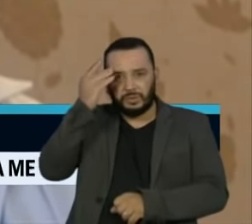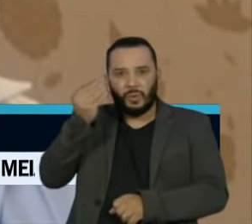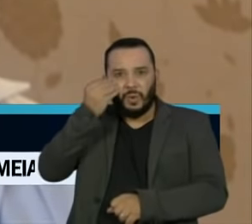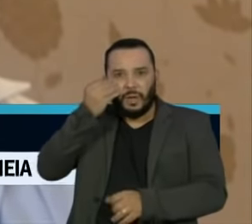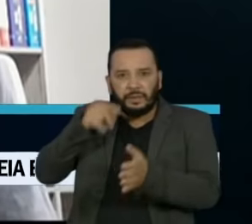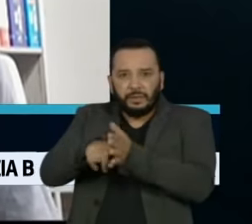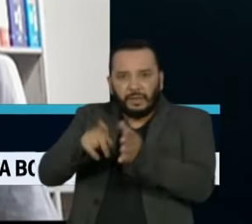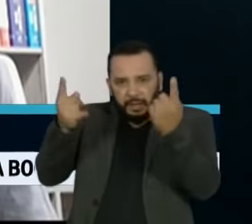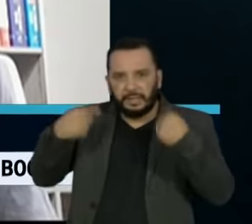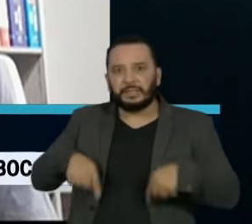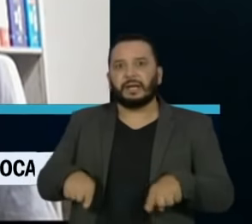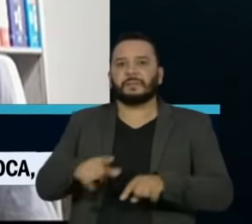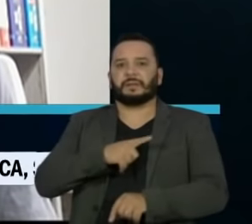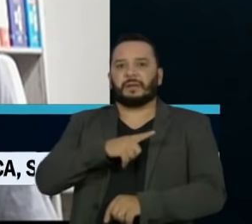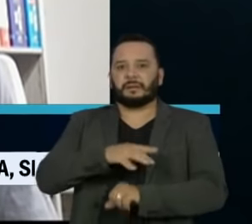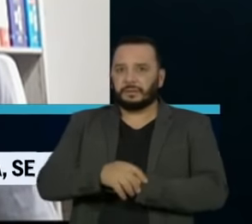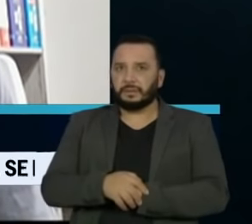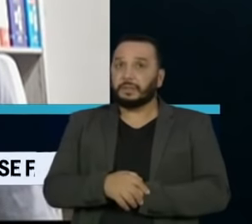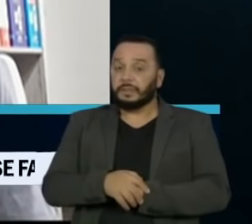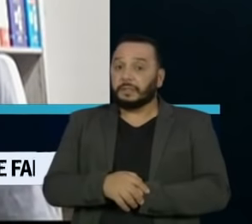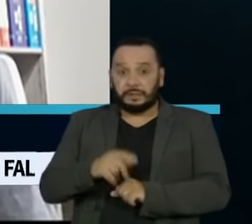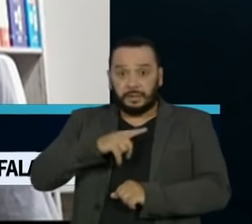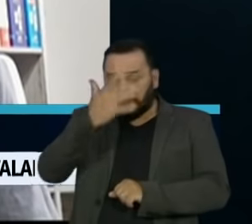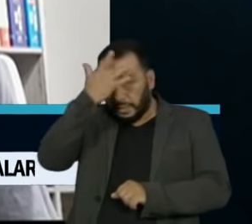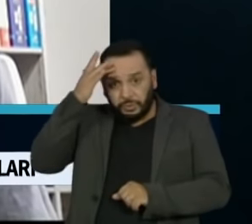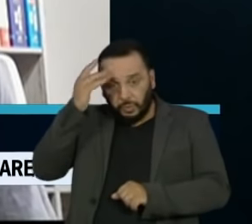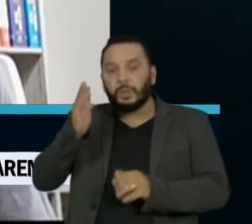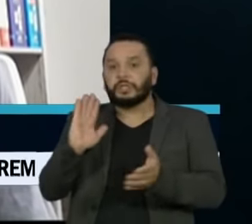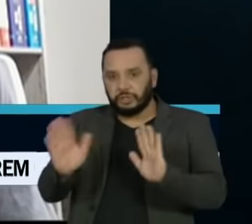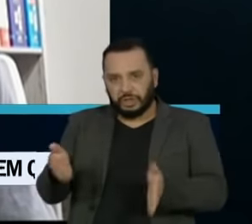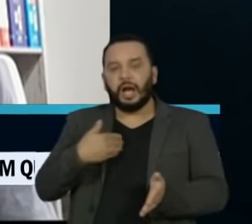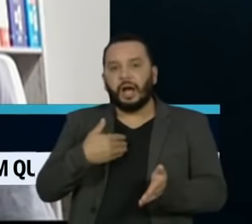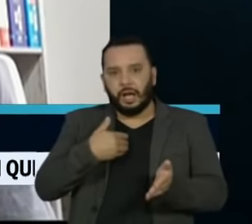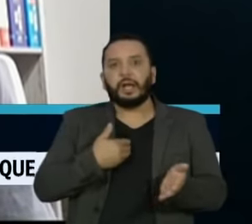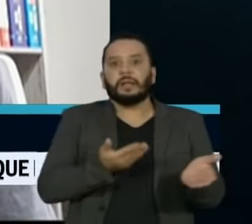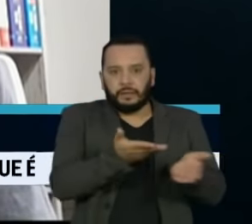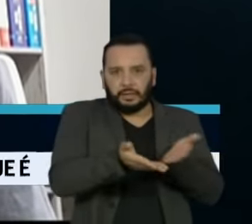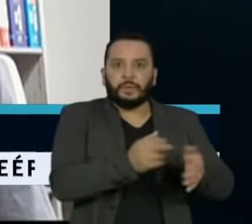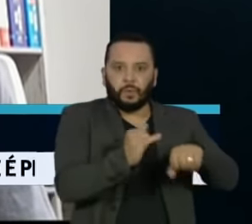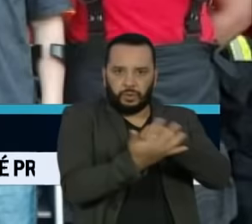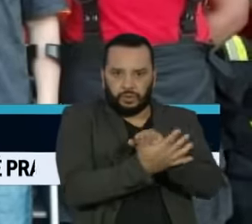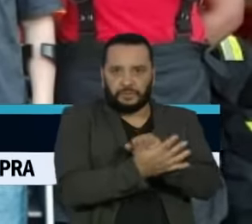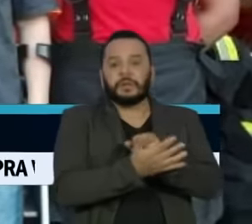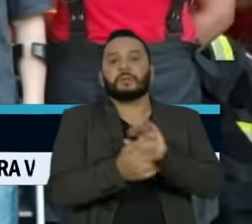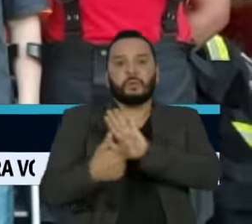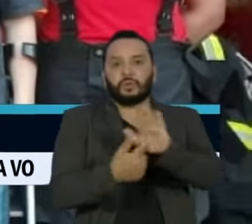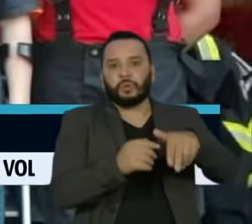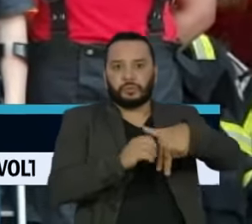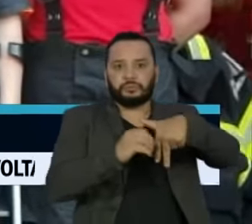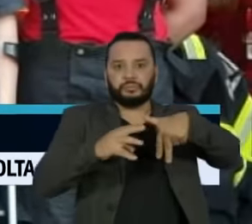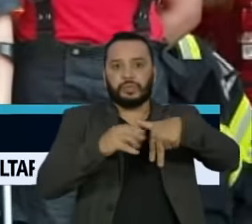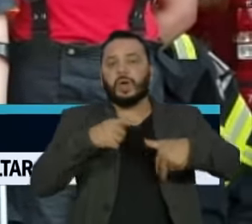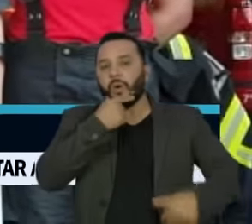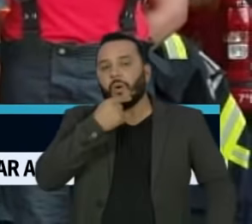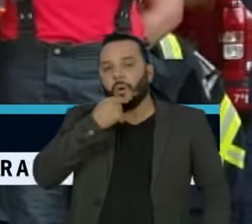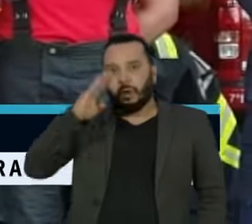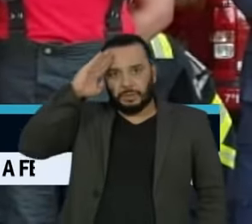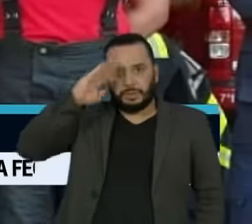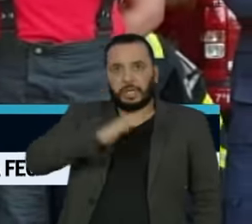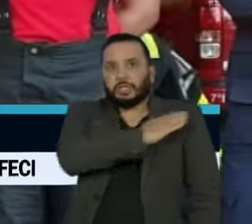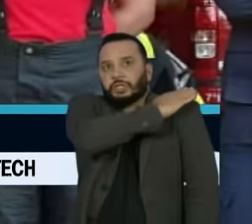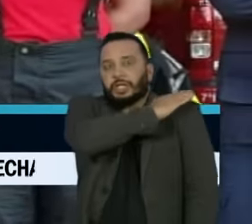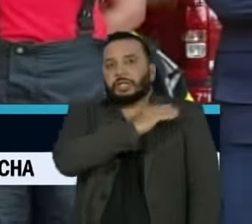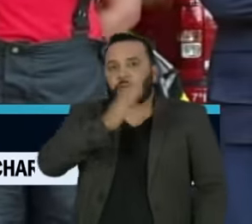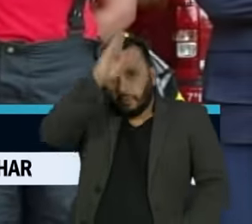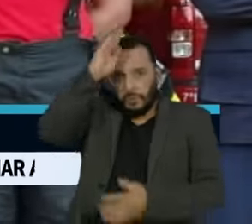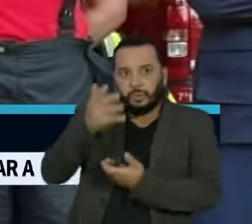pesquisas todas. Há pessoas que apresentaram a trombose durante o tratamento contra a Covid-19. É o que aconteceu com o sargento Luciano Pissolato,